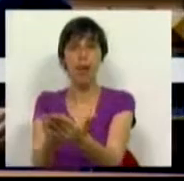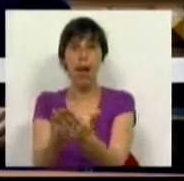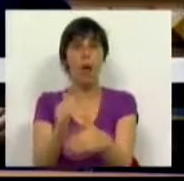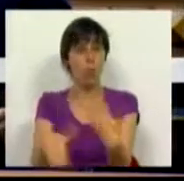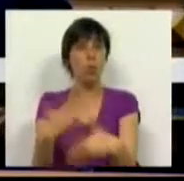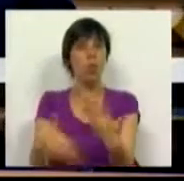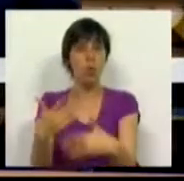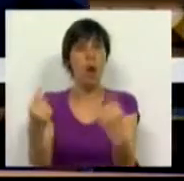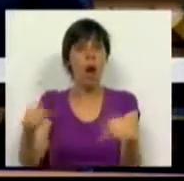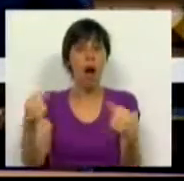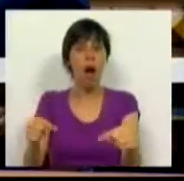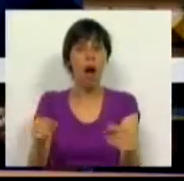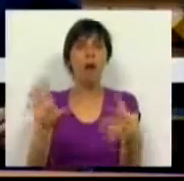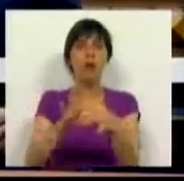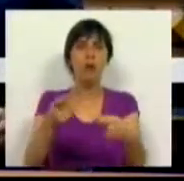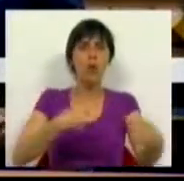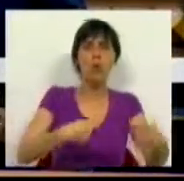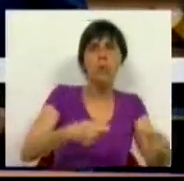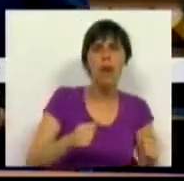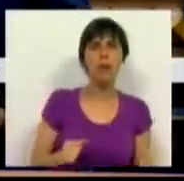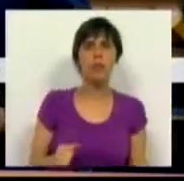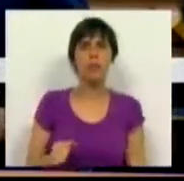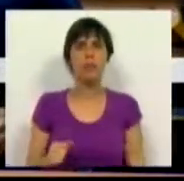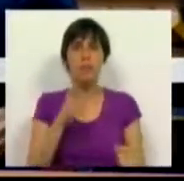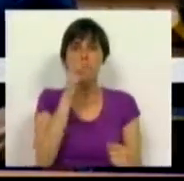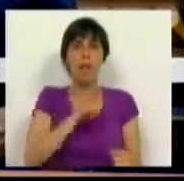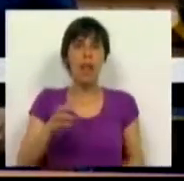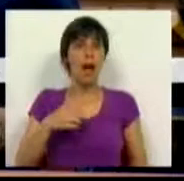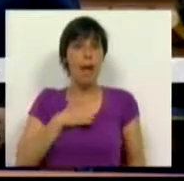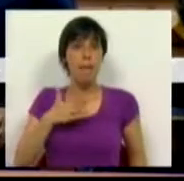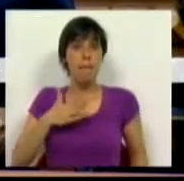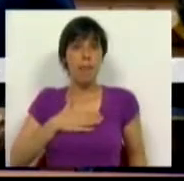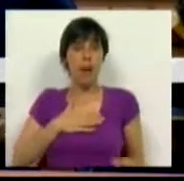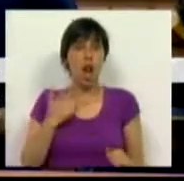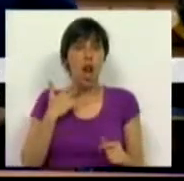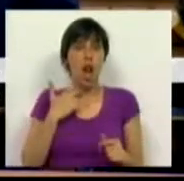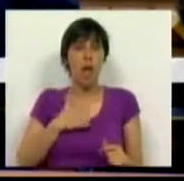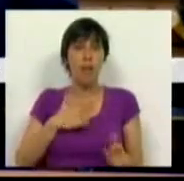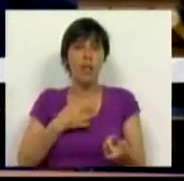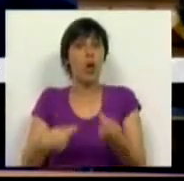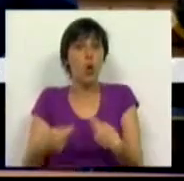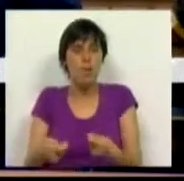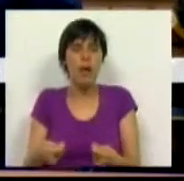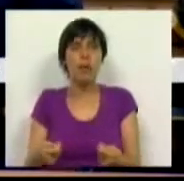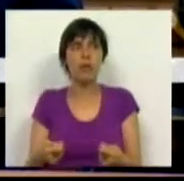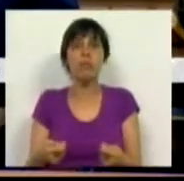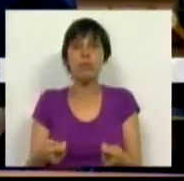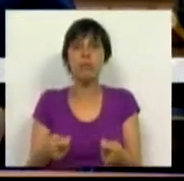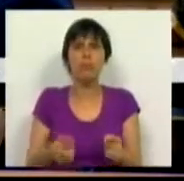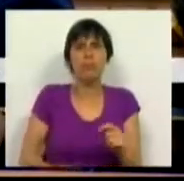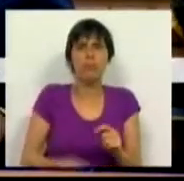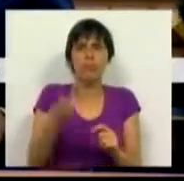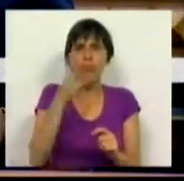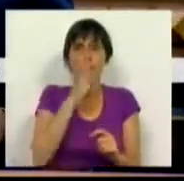está a ter e vai ter sobre o comércio, sobre milhares de empresas, de pequenas empresas de comércio e sobre